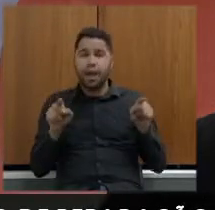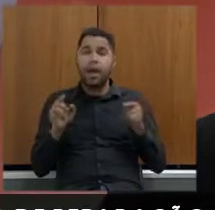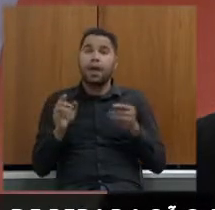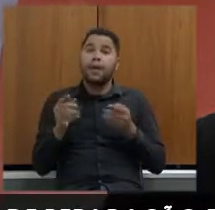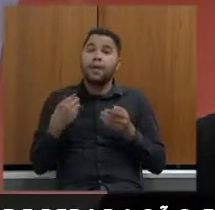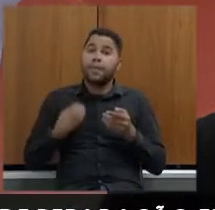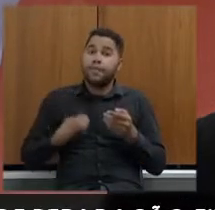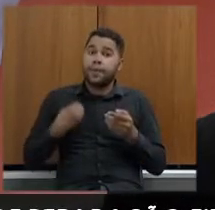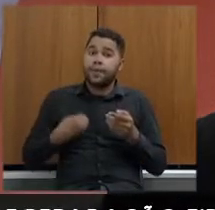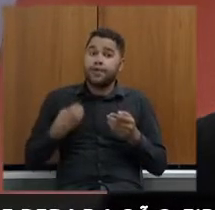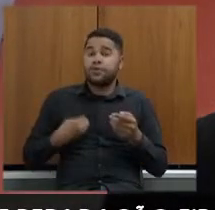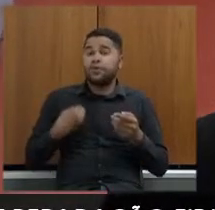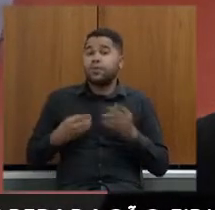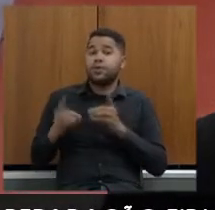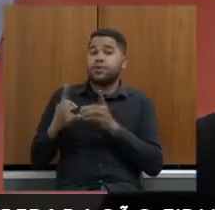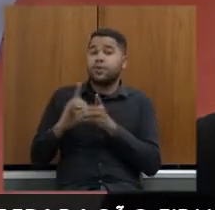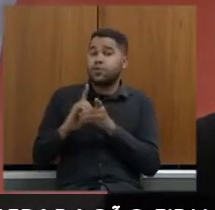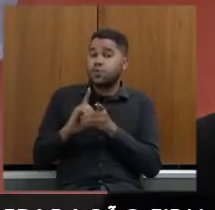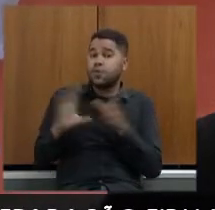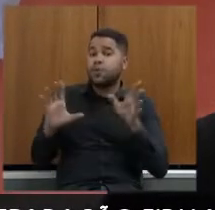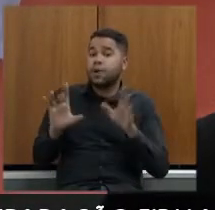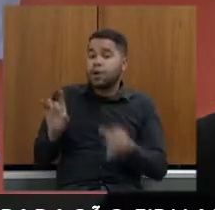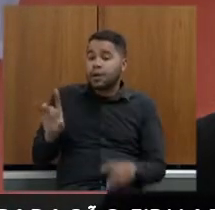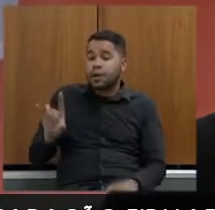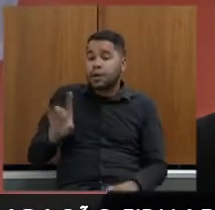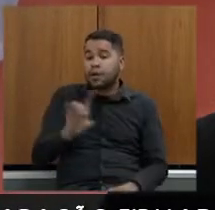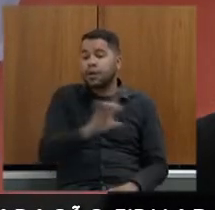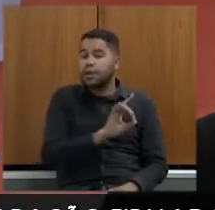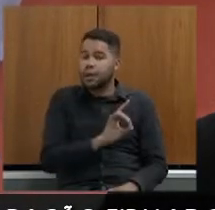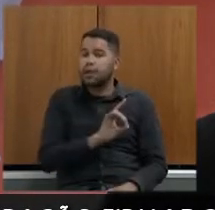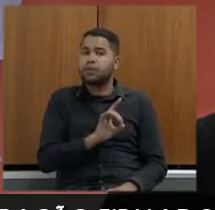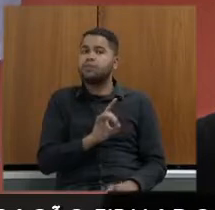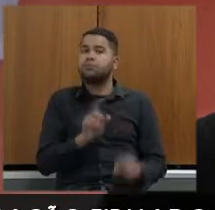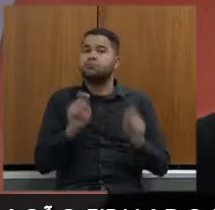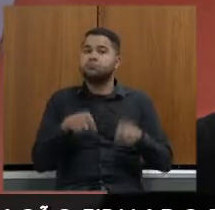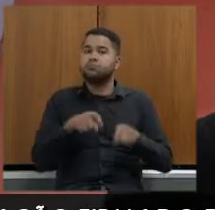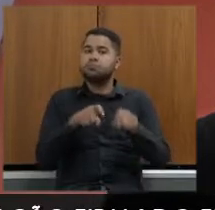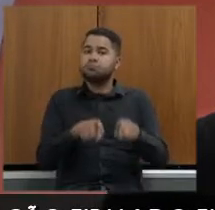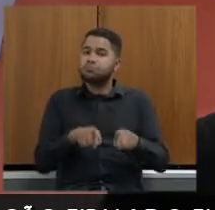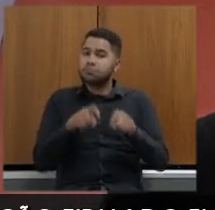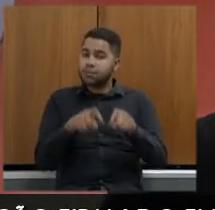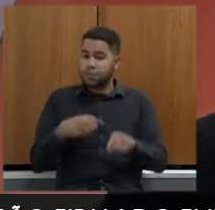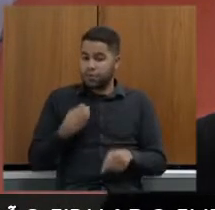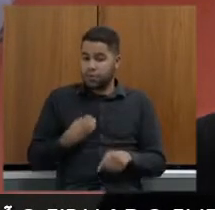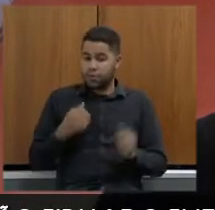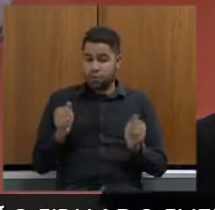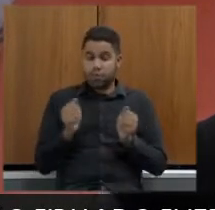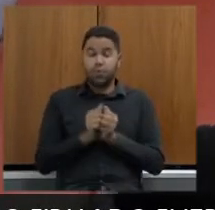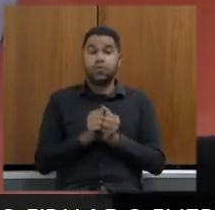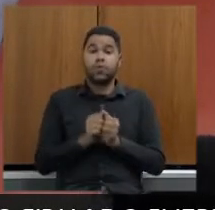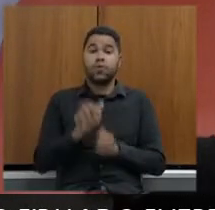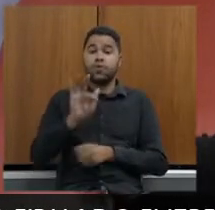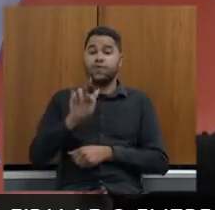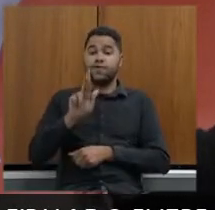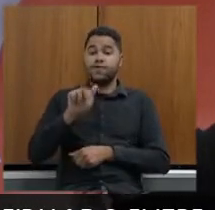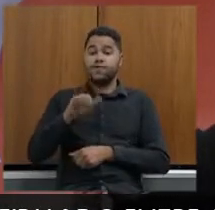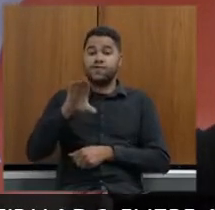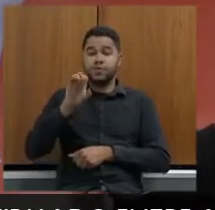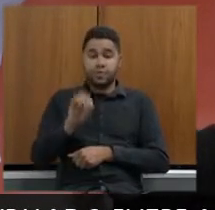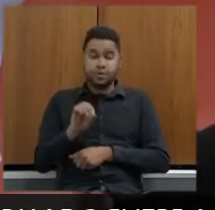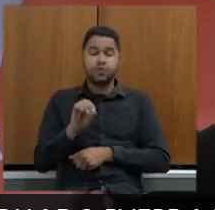uma participação democrática no sentido de que cada região pelo menos cada povoado rural fizesse parte dessa comissão e o Francisco é o coordenador